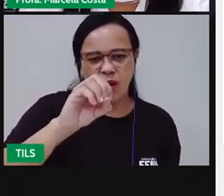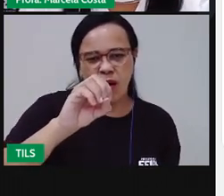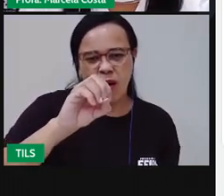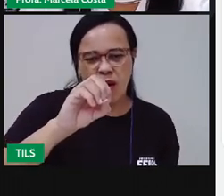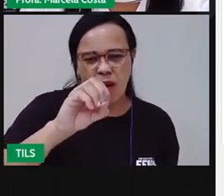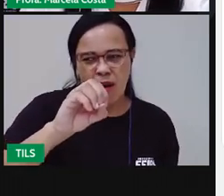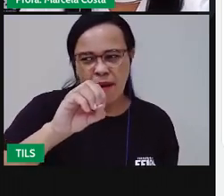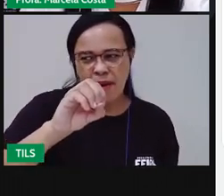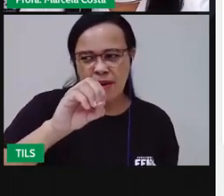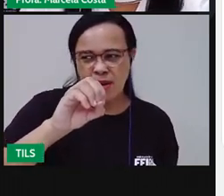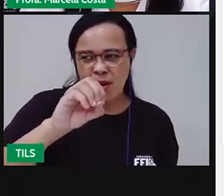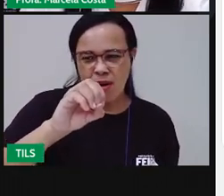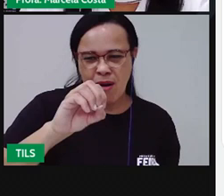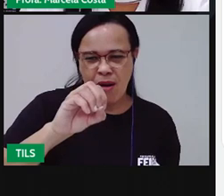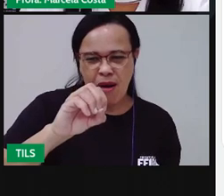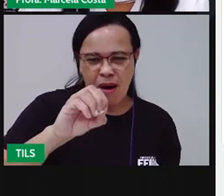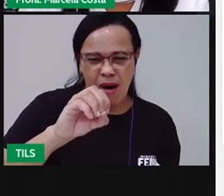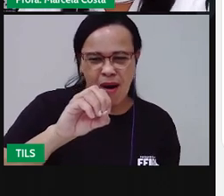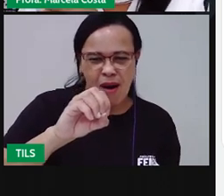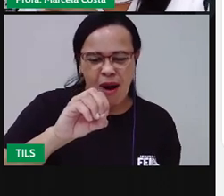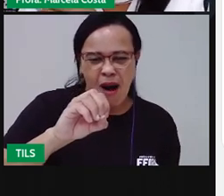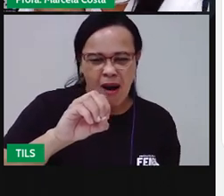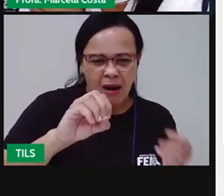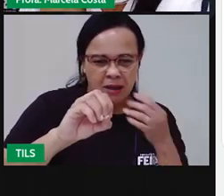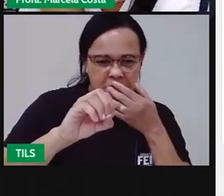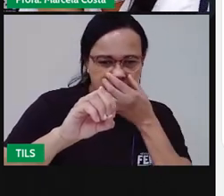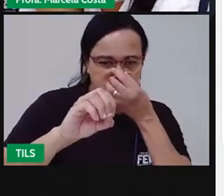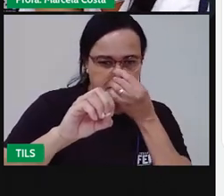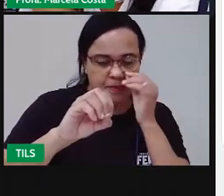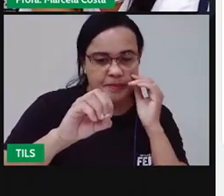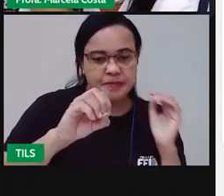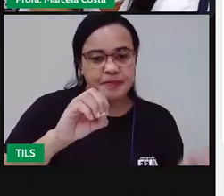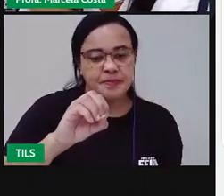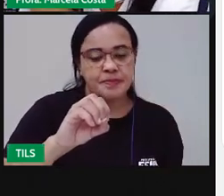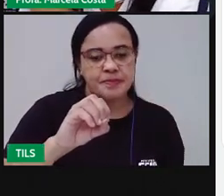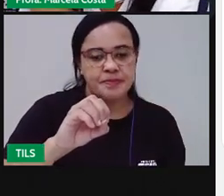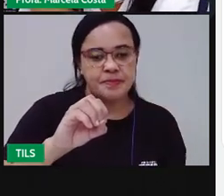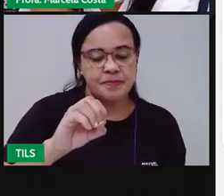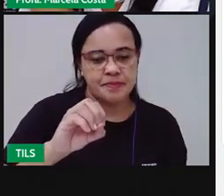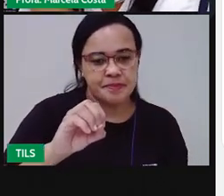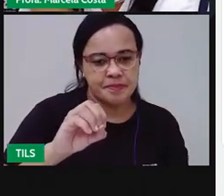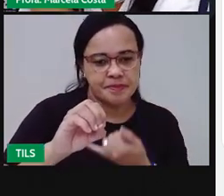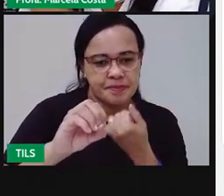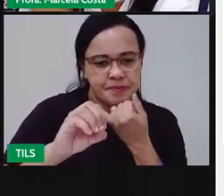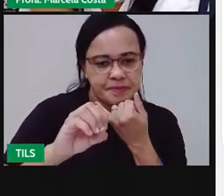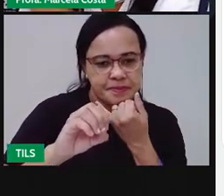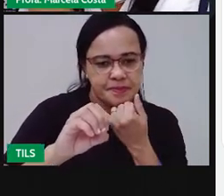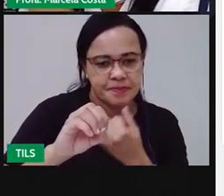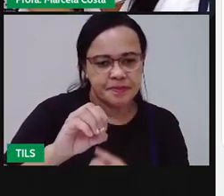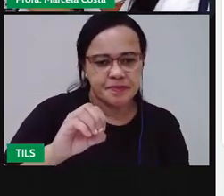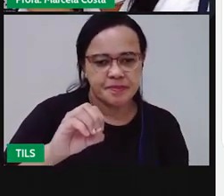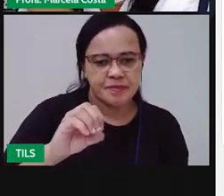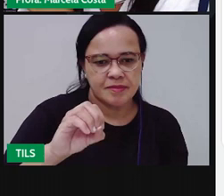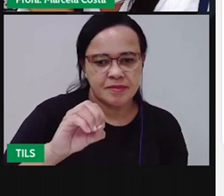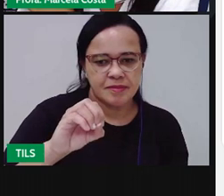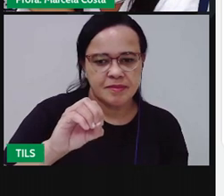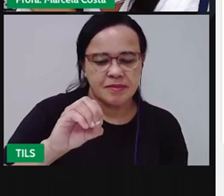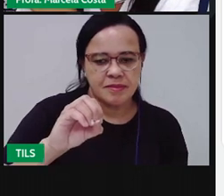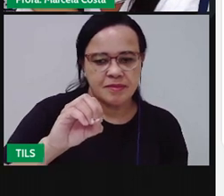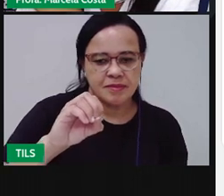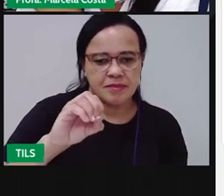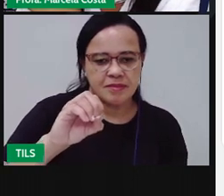traçado reto. Depois, puxando o circular para lado direito. Subiu, subiu, sobe.